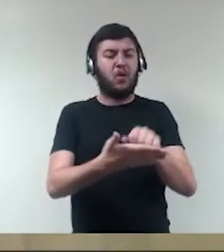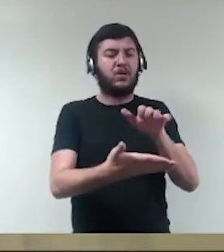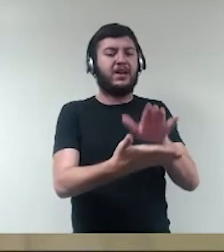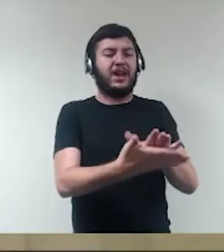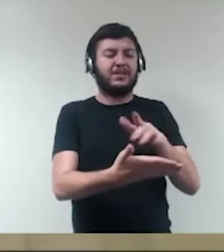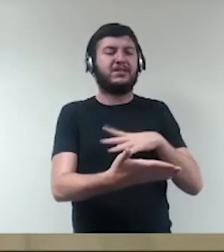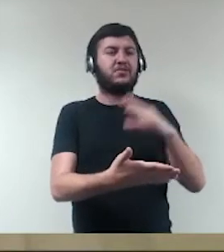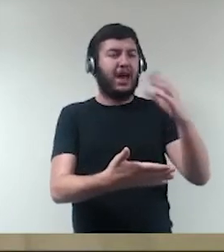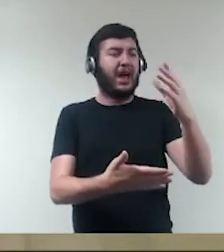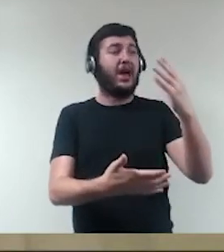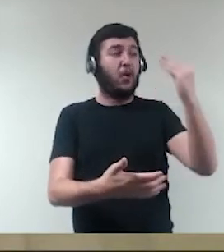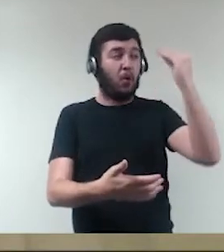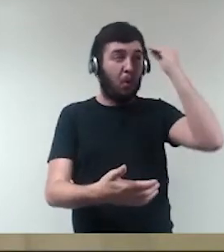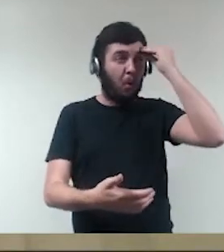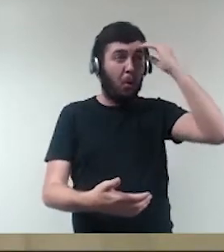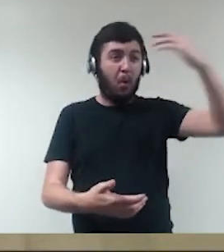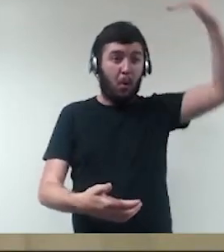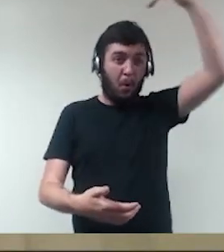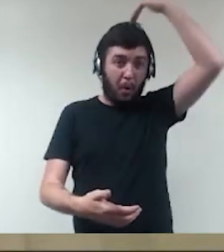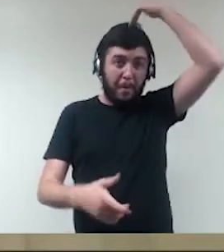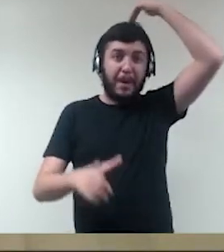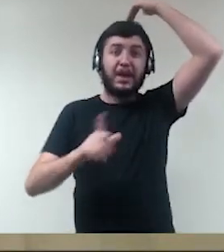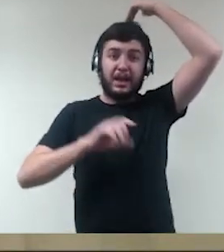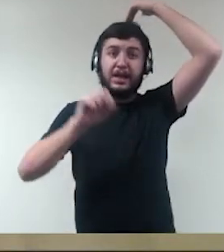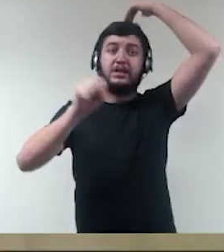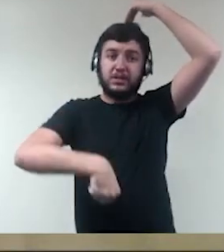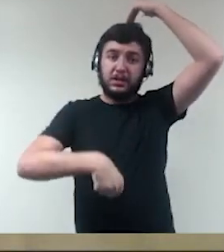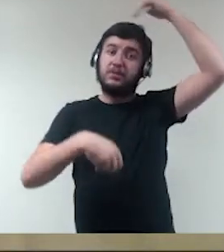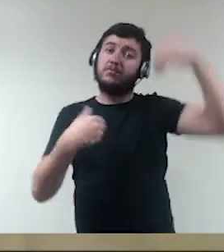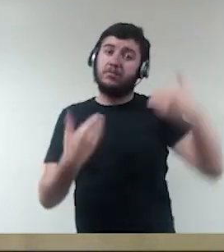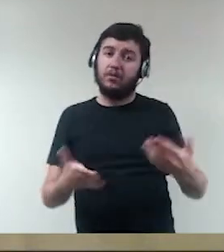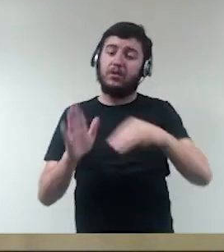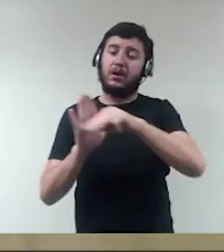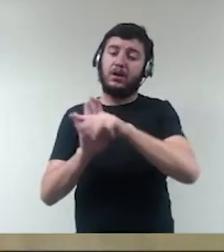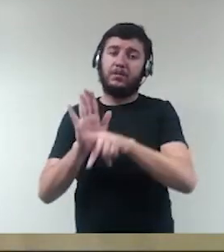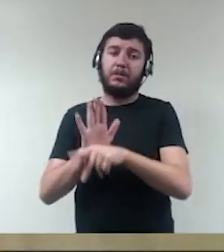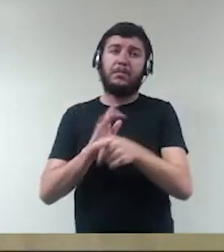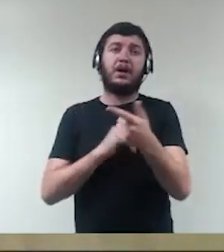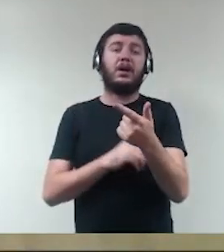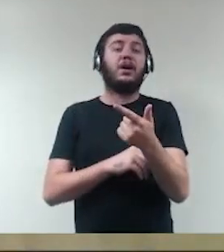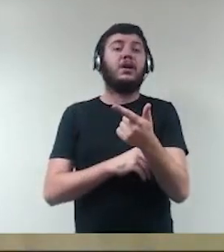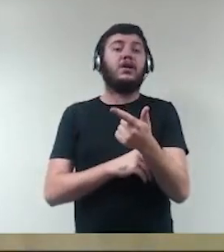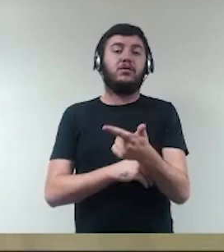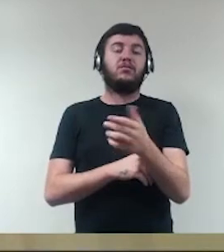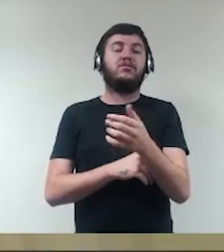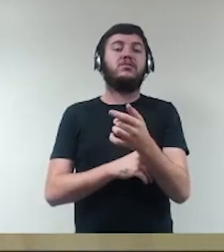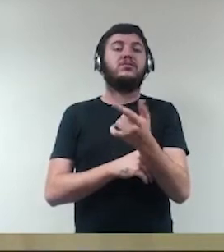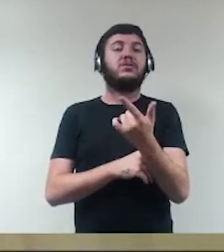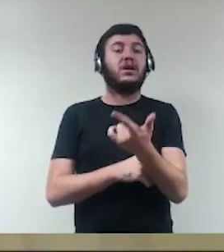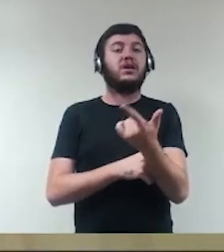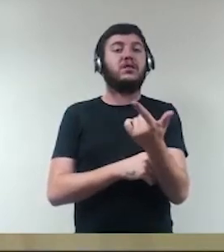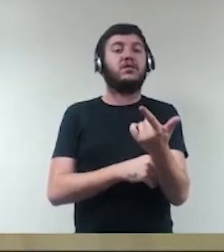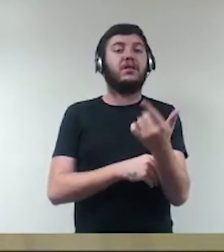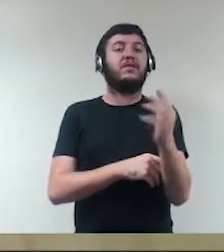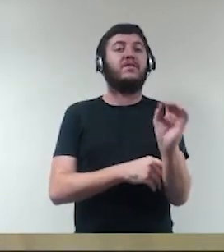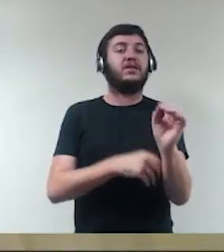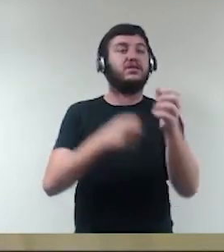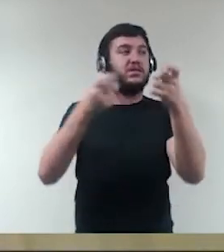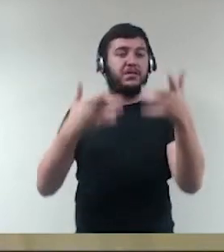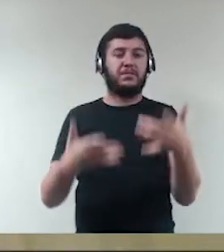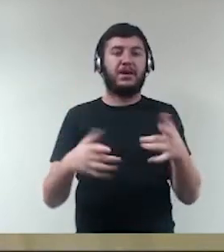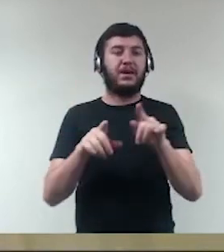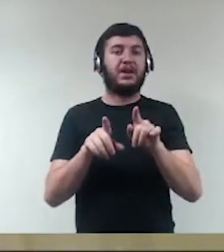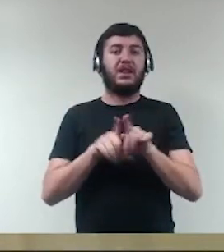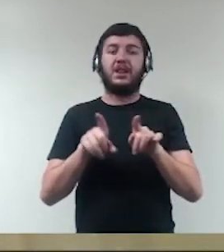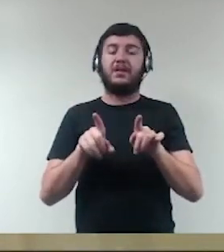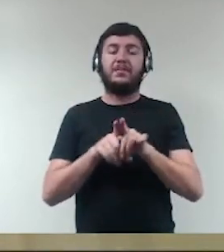E, aí, veio a necessidade da MP dizer o seguinte, não, né, não vai haver ressarcimento se não houver culpa